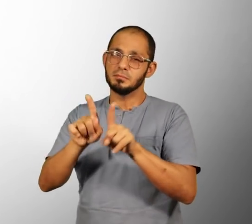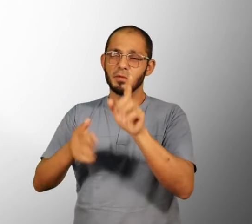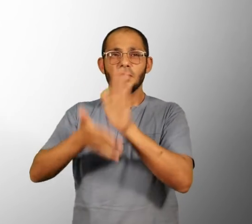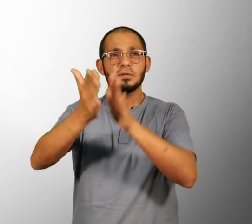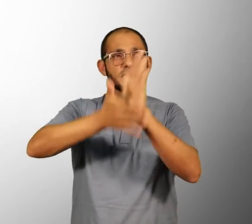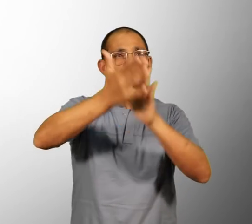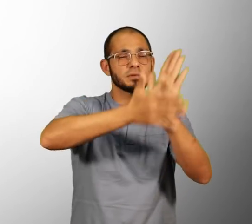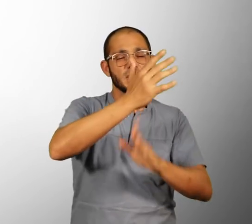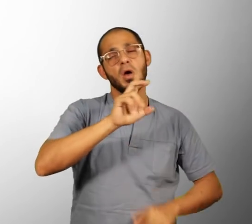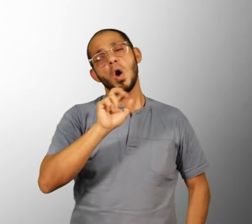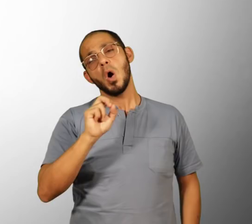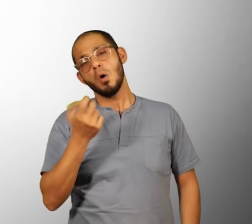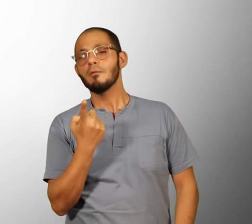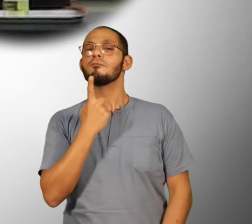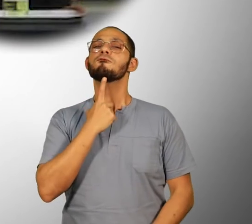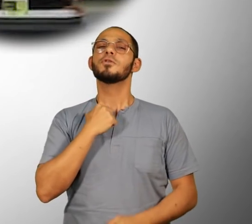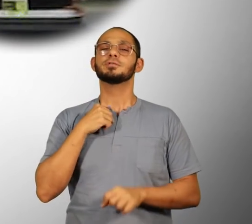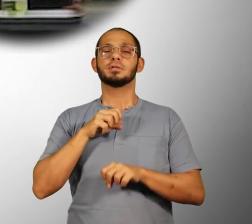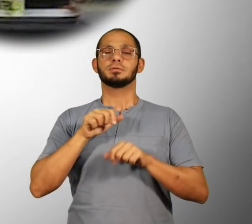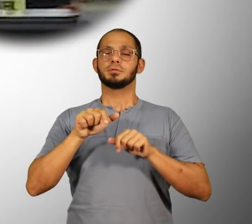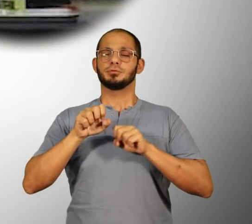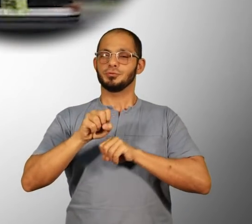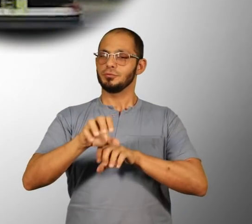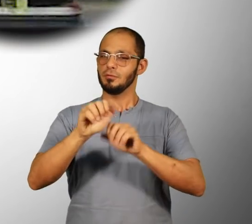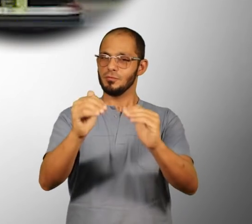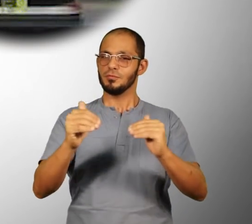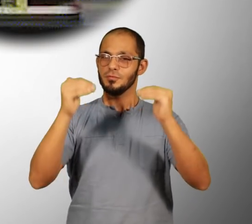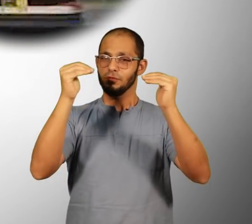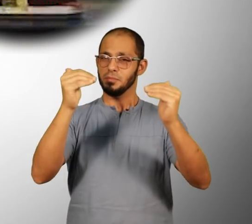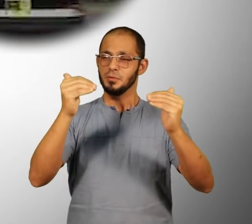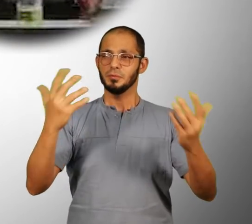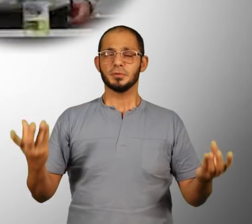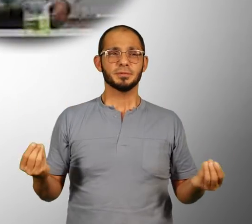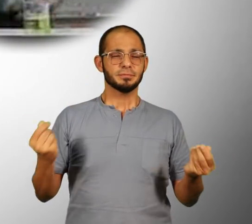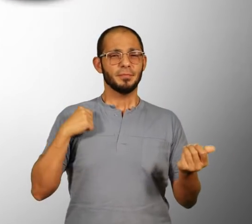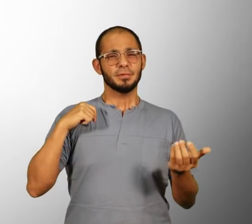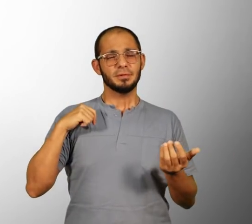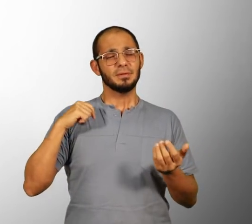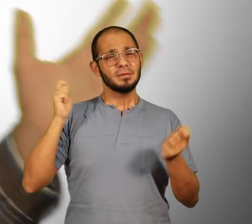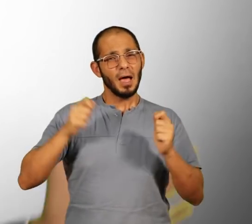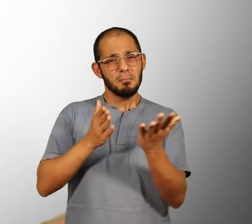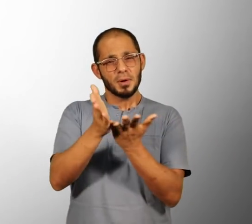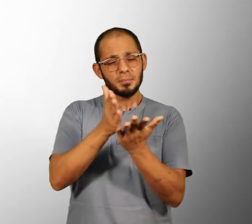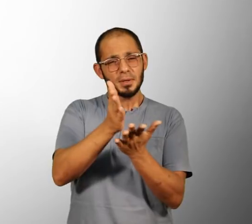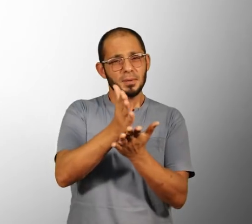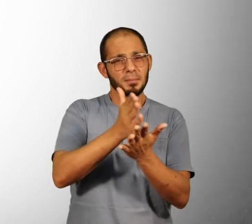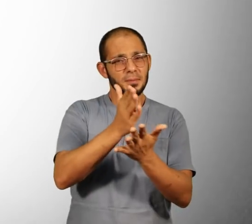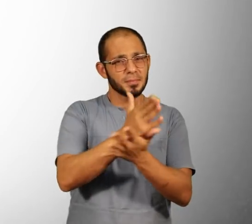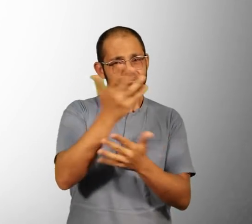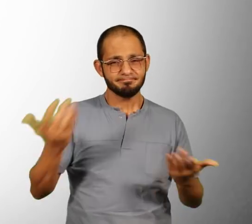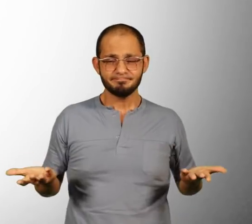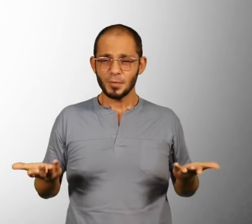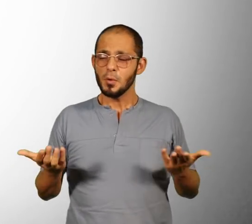sabe? Viver viajando. Às vezes eu penso em ser professor universitário também. E... Ah, eu acho que tem um leque muito grande, assim, sabe?